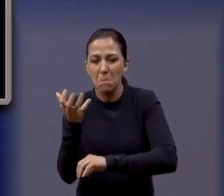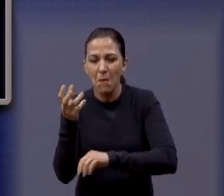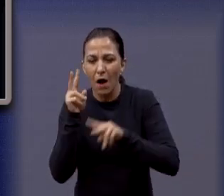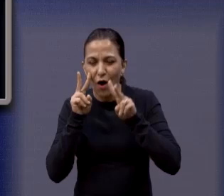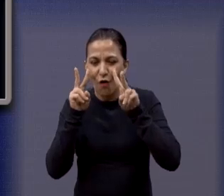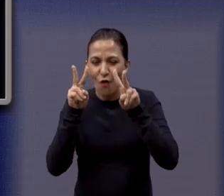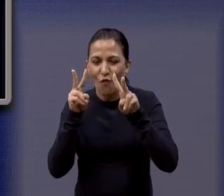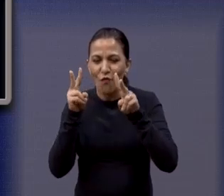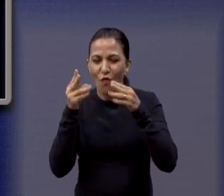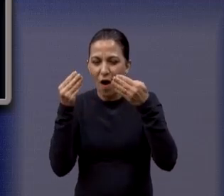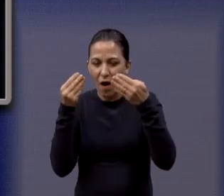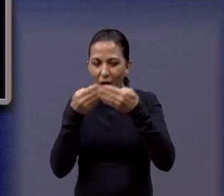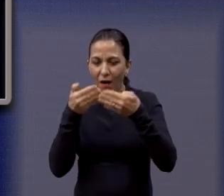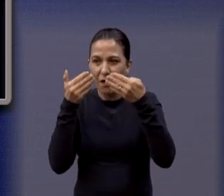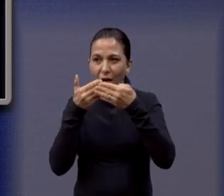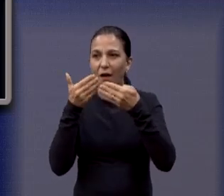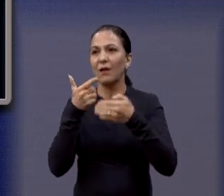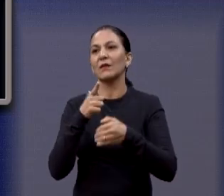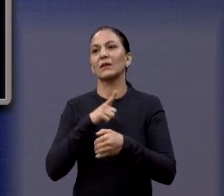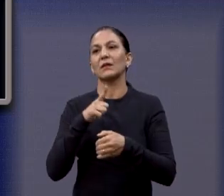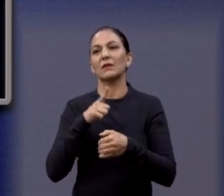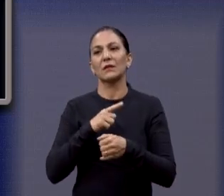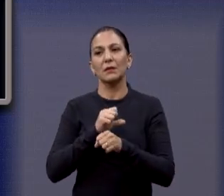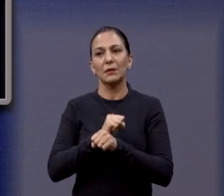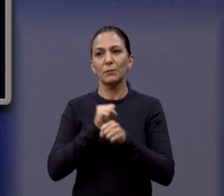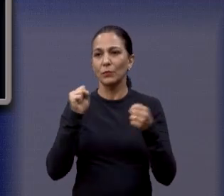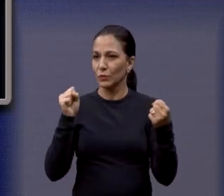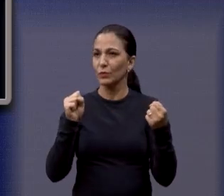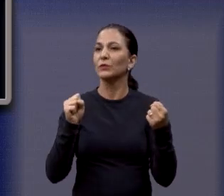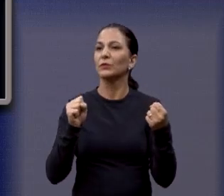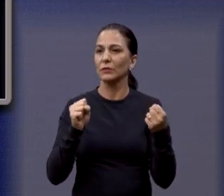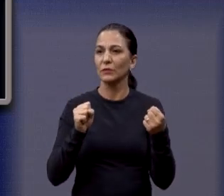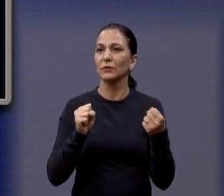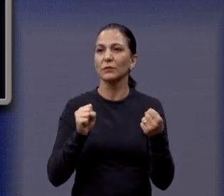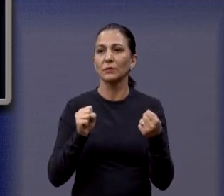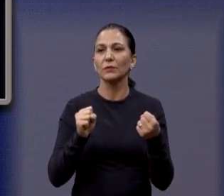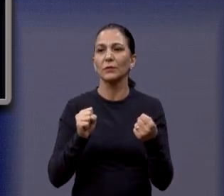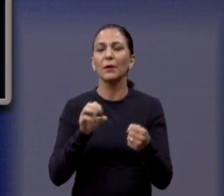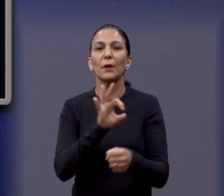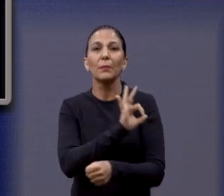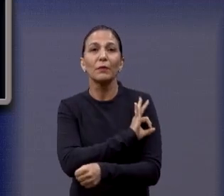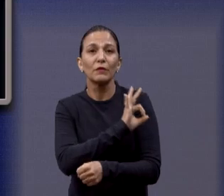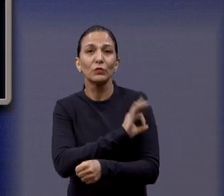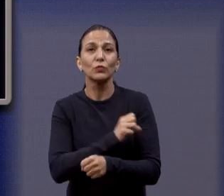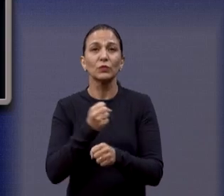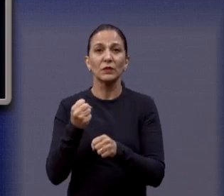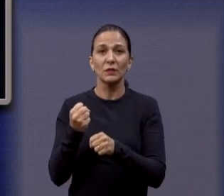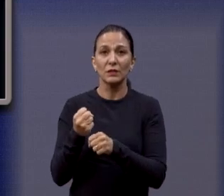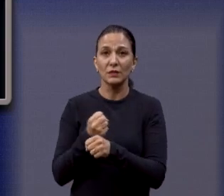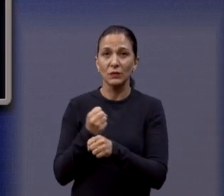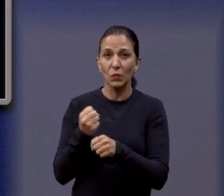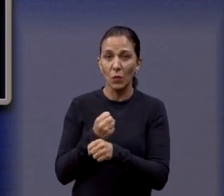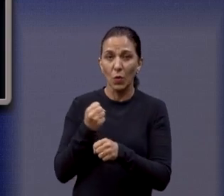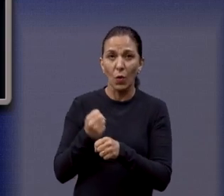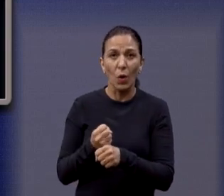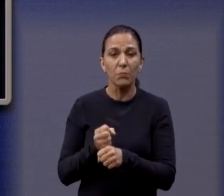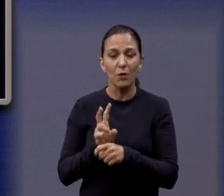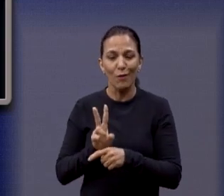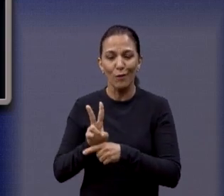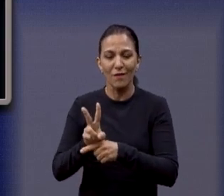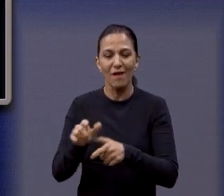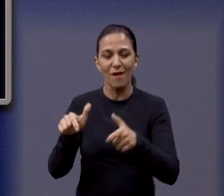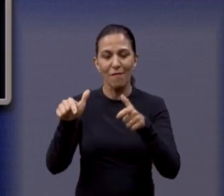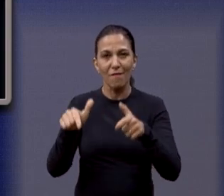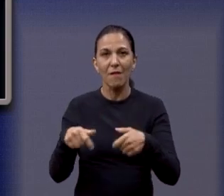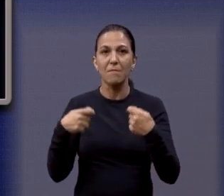acesso ao parquinho ali das crianças. Isso não pode acontecer, né, prefeito? Isso não pode acontecer. Prefeitura, Secretaria de Obras, por favor, vamos cuidar desse